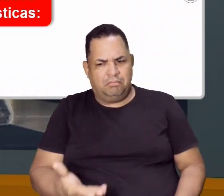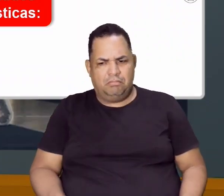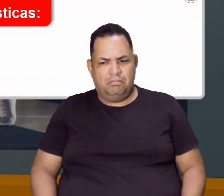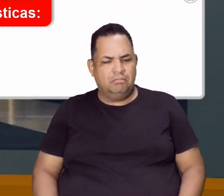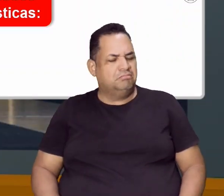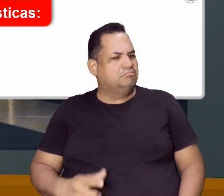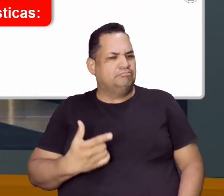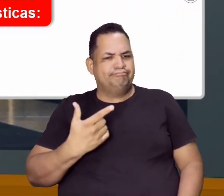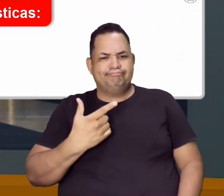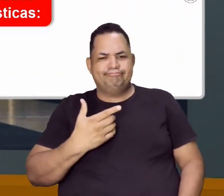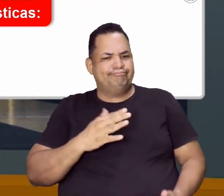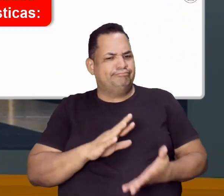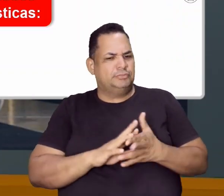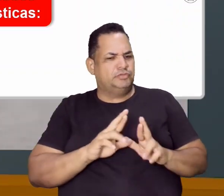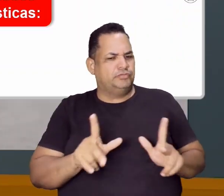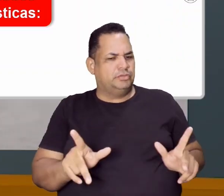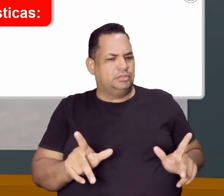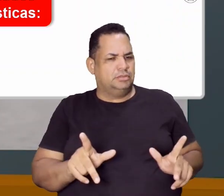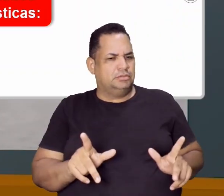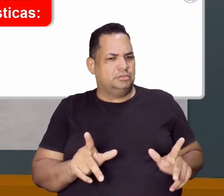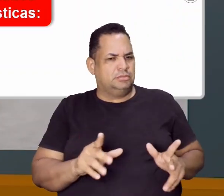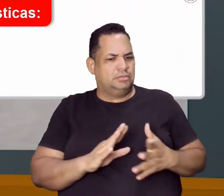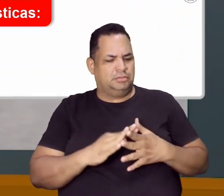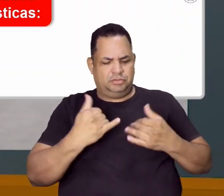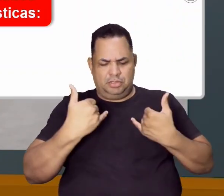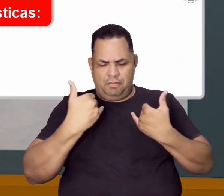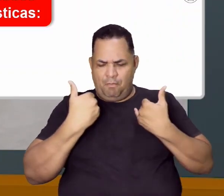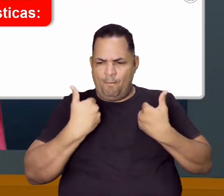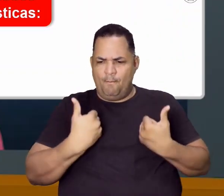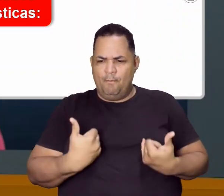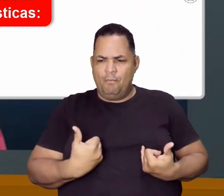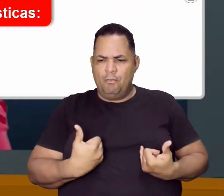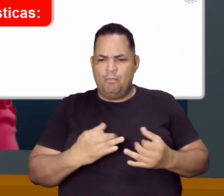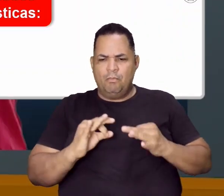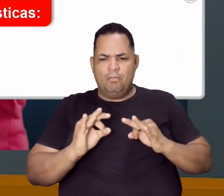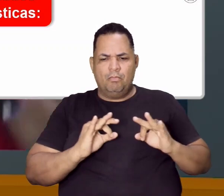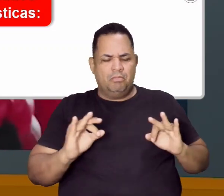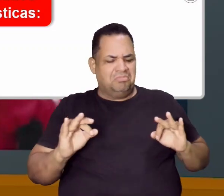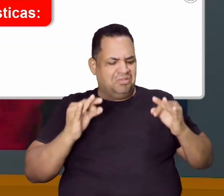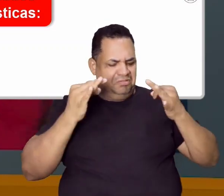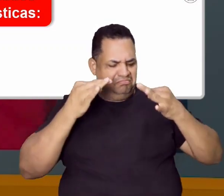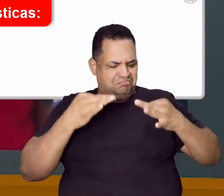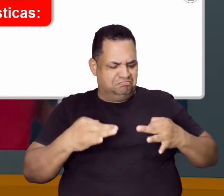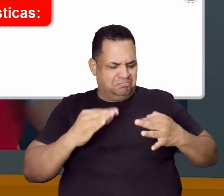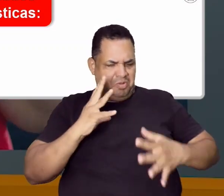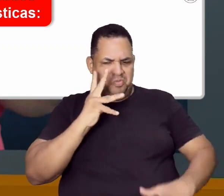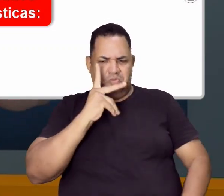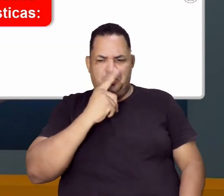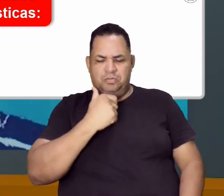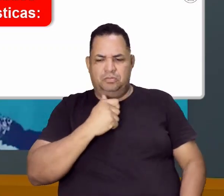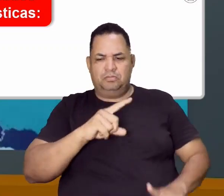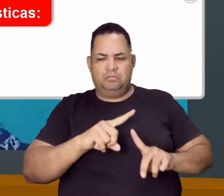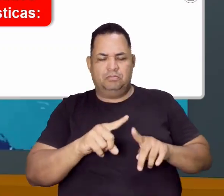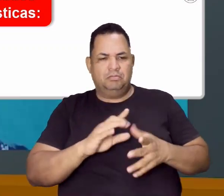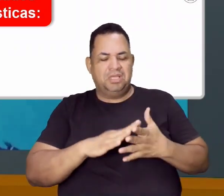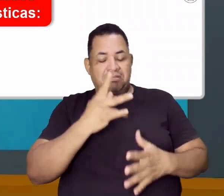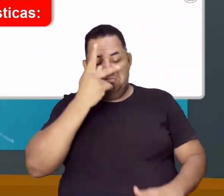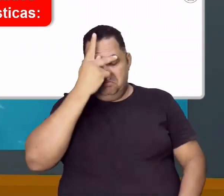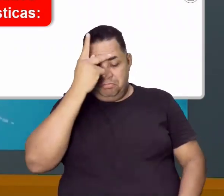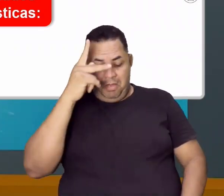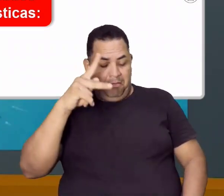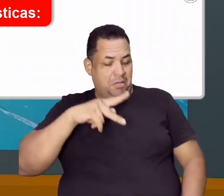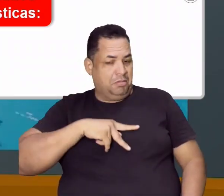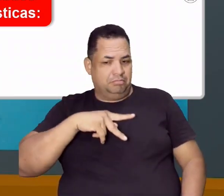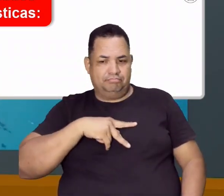pessoa não tem nada a ver. A pessoa é magérrima, é magra, é fina, é bonita, mas a pessoa não se vê dessa